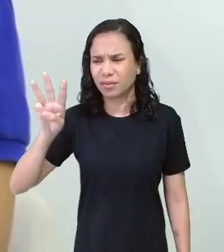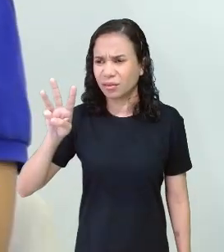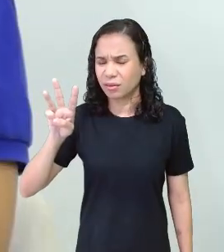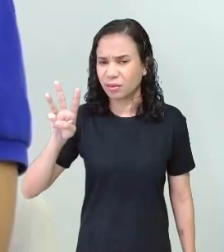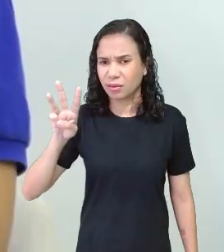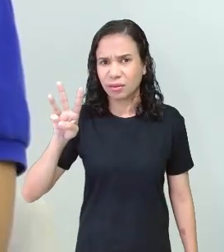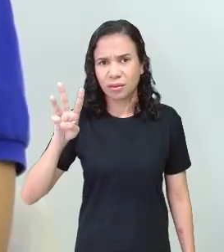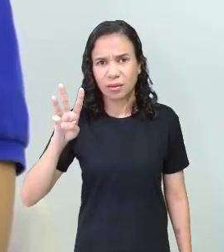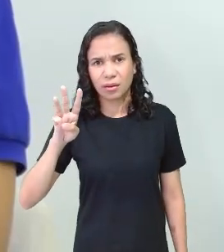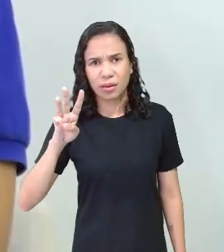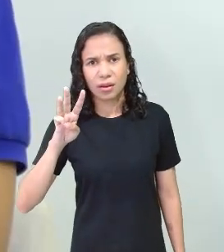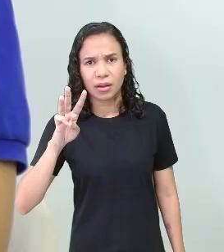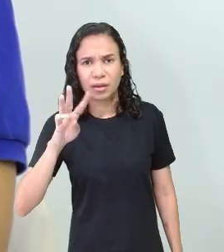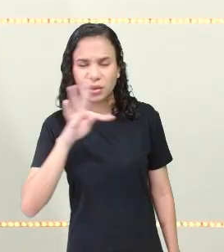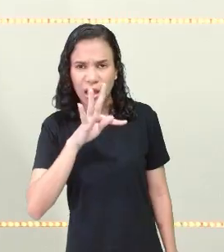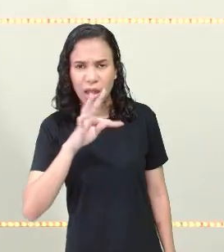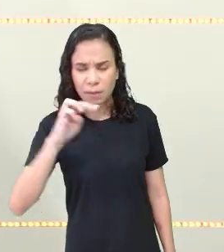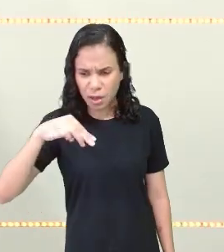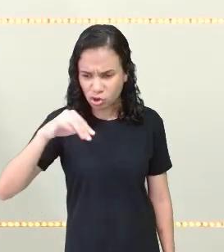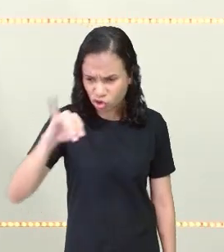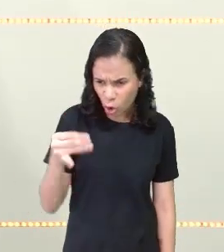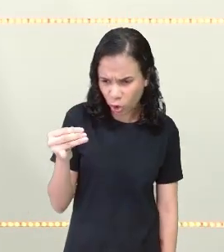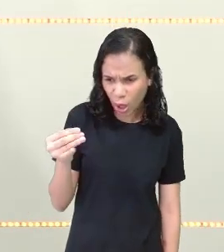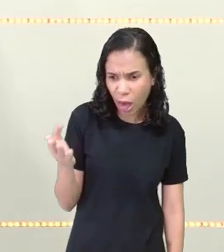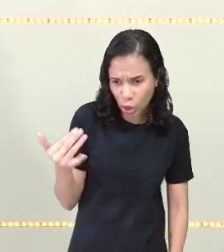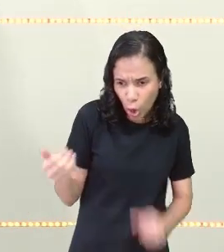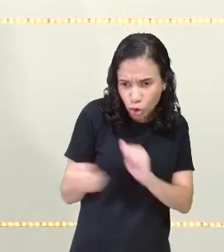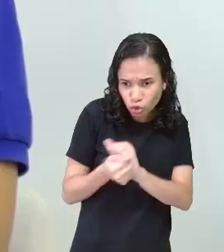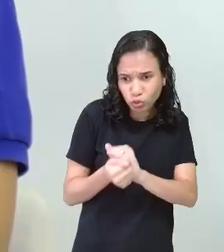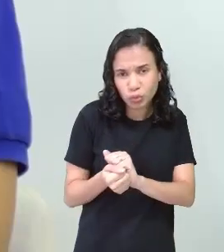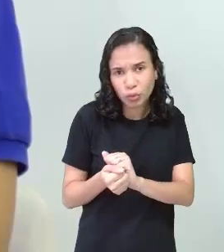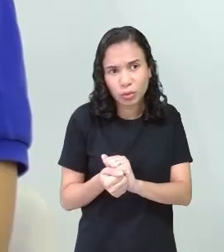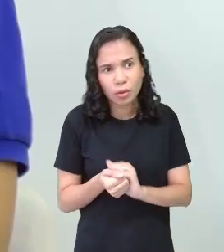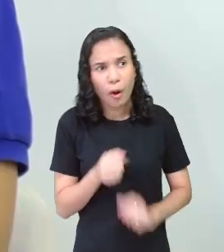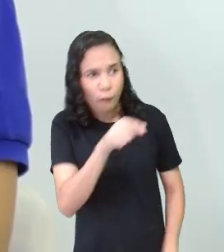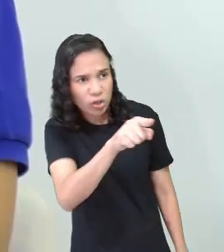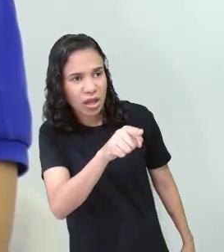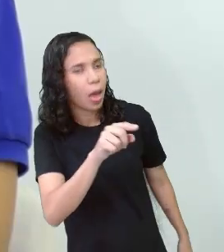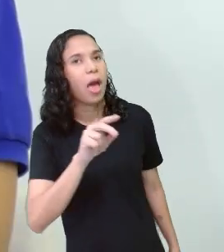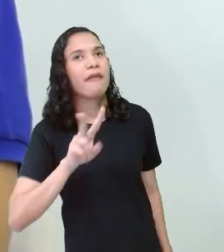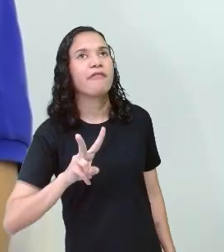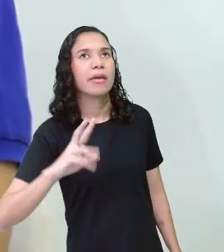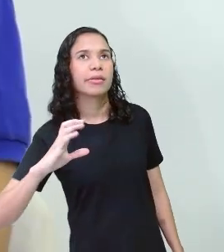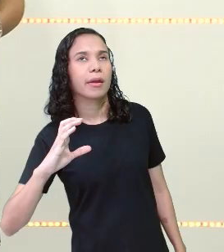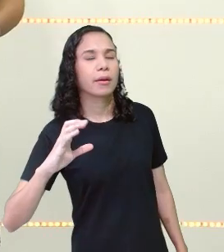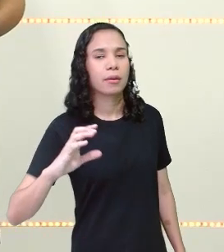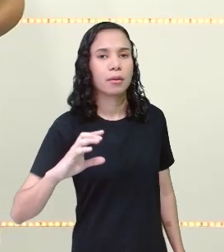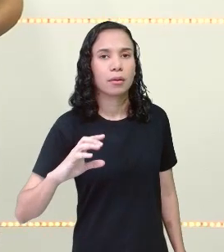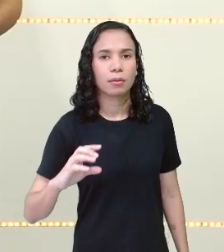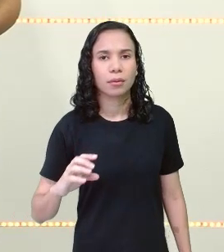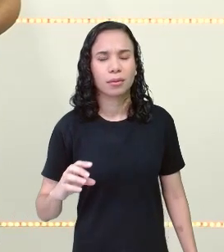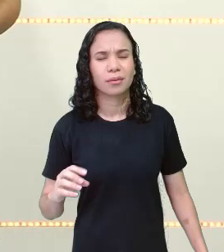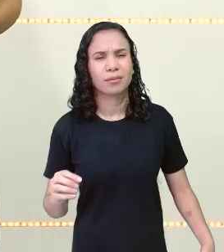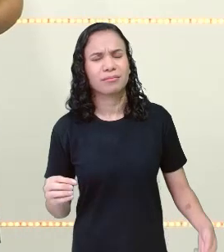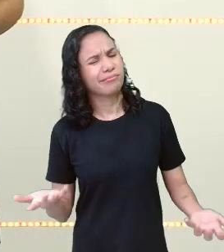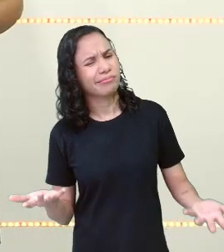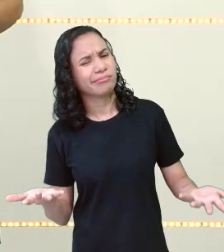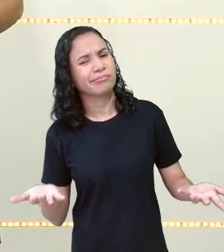Tamo junto. Bota T-M-J. Você, V-C. Você, bota V-C.